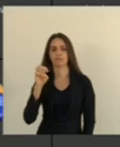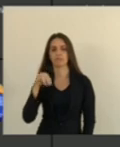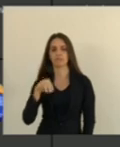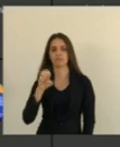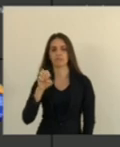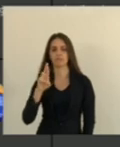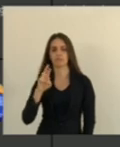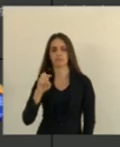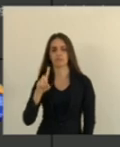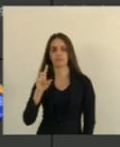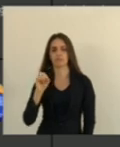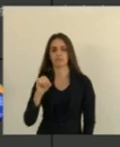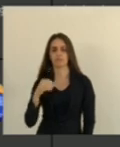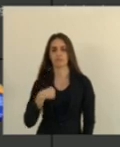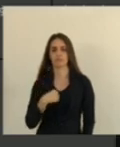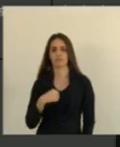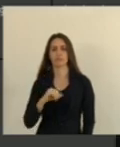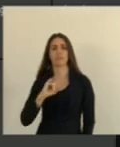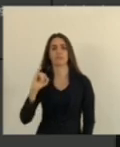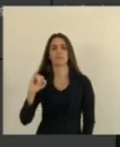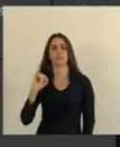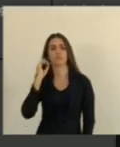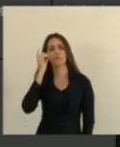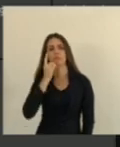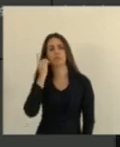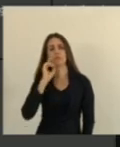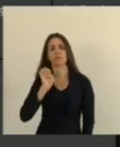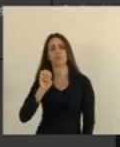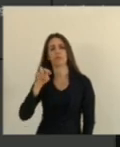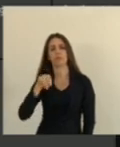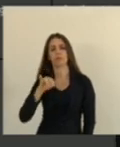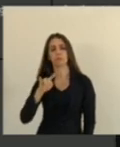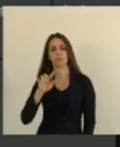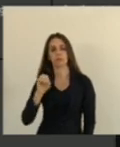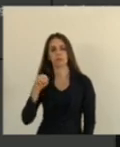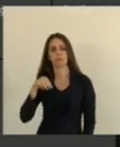Deputado Doutor Emílio Maméri Com o relator